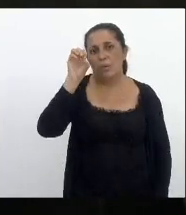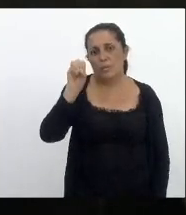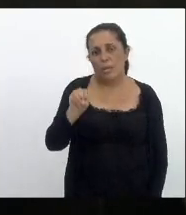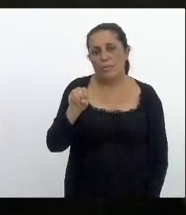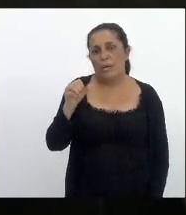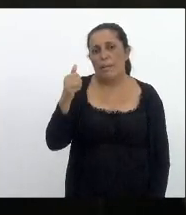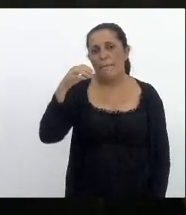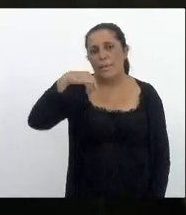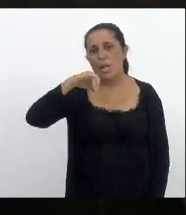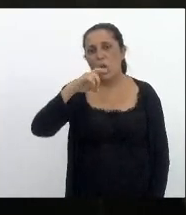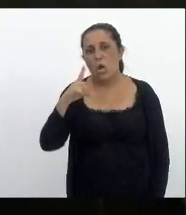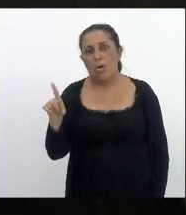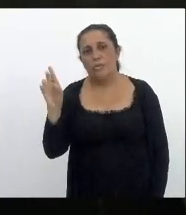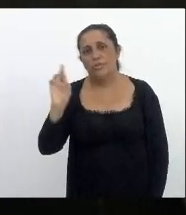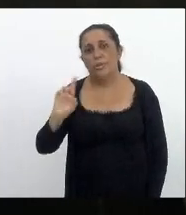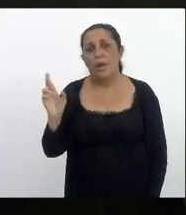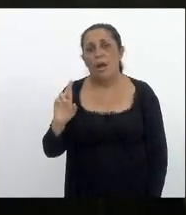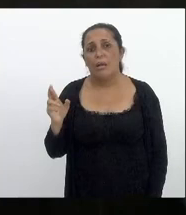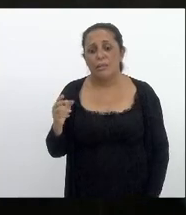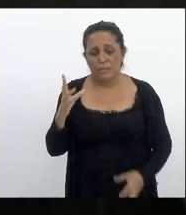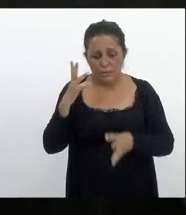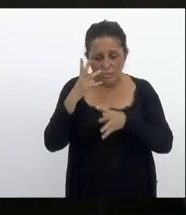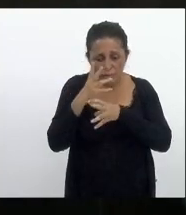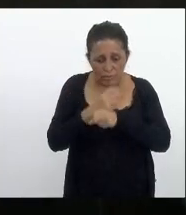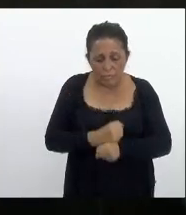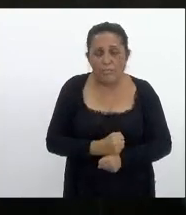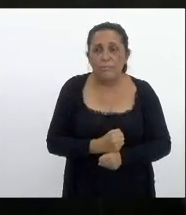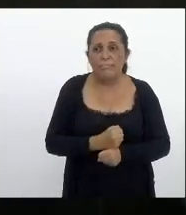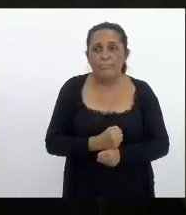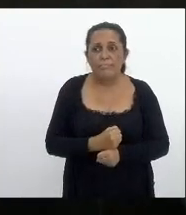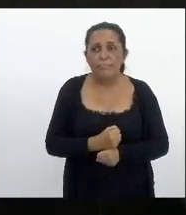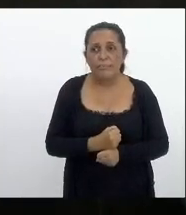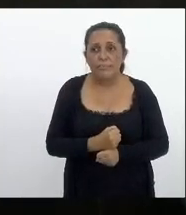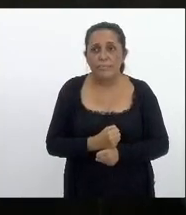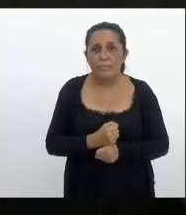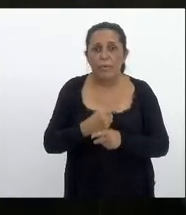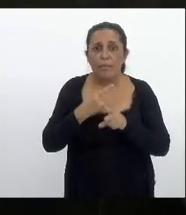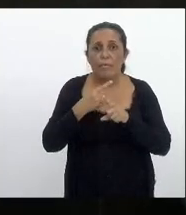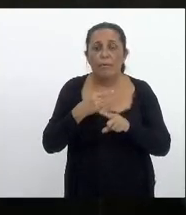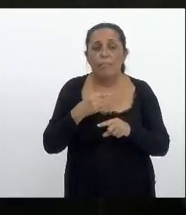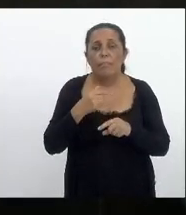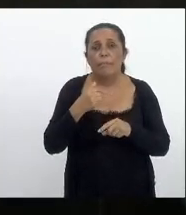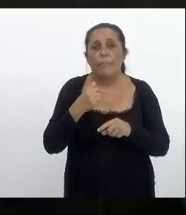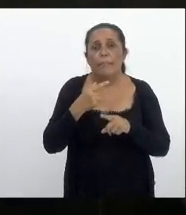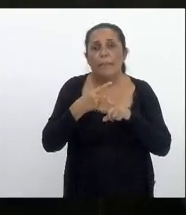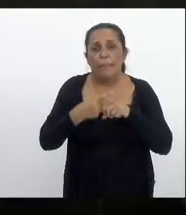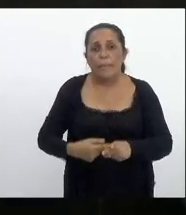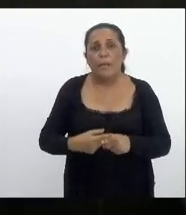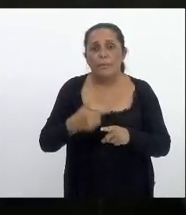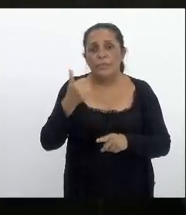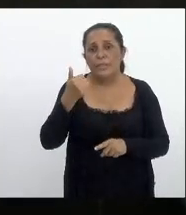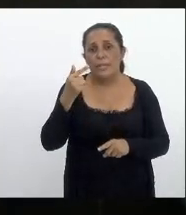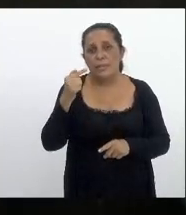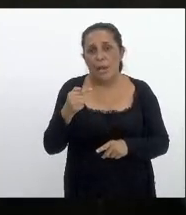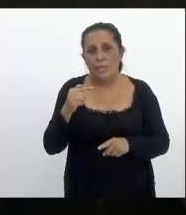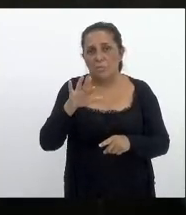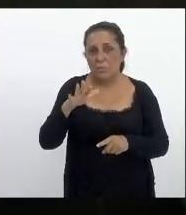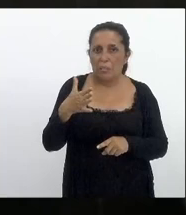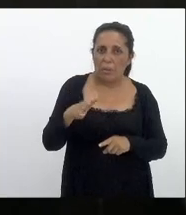de reais se a gente fizer as contas multiplicar 180 por 17 vossa excelência vai achar na